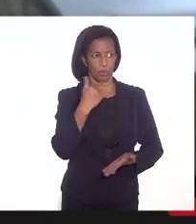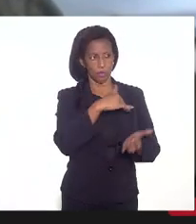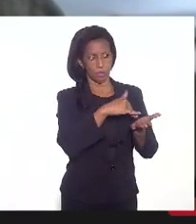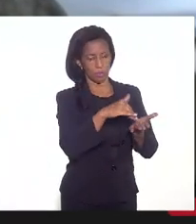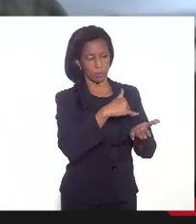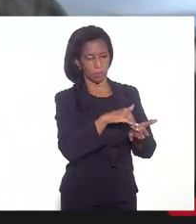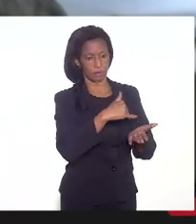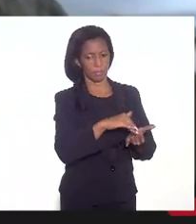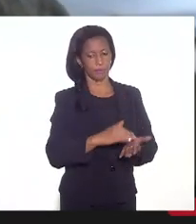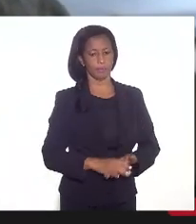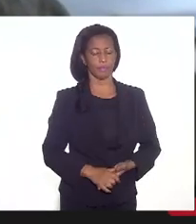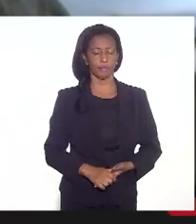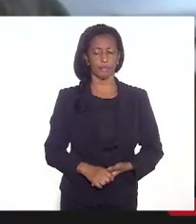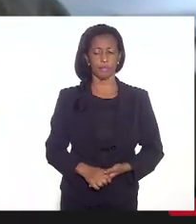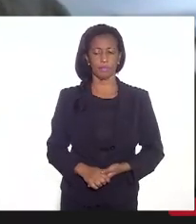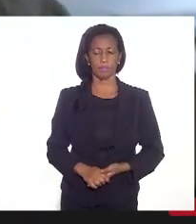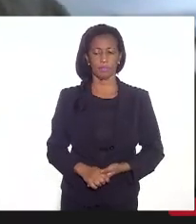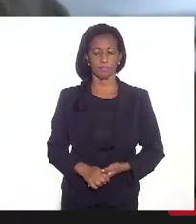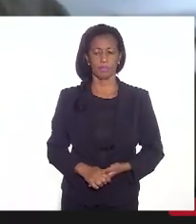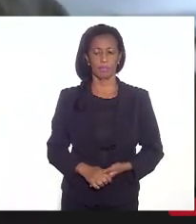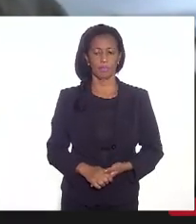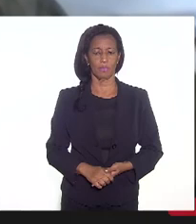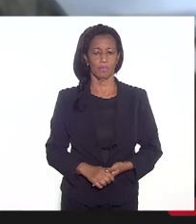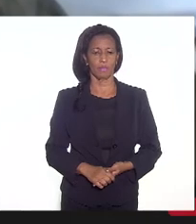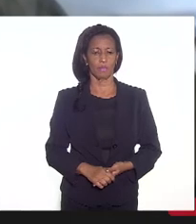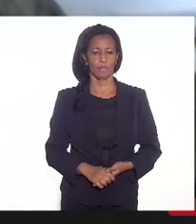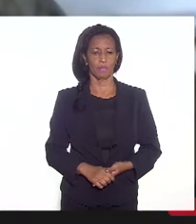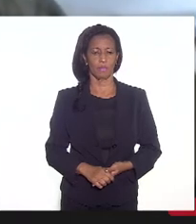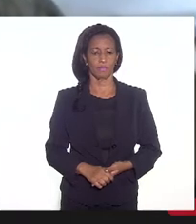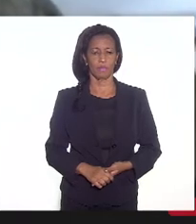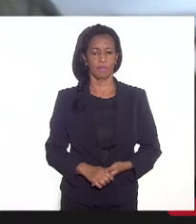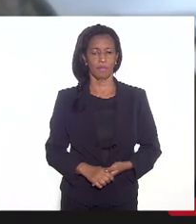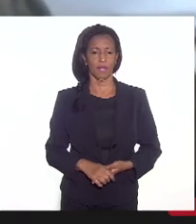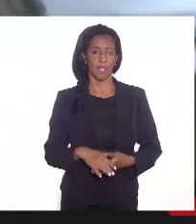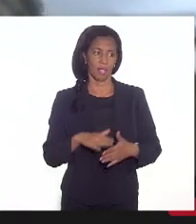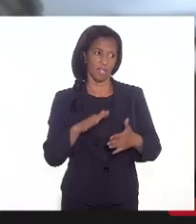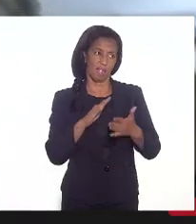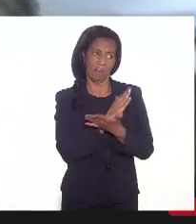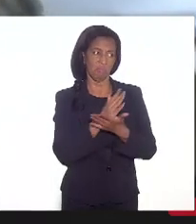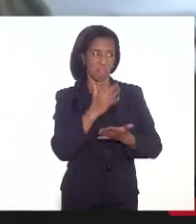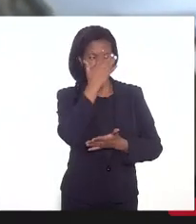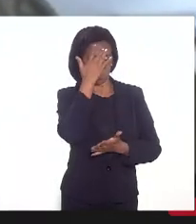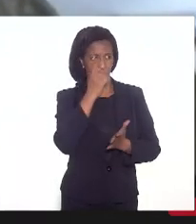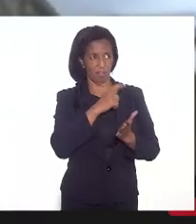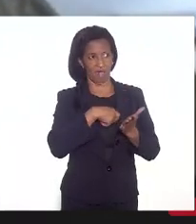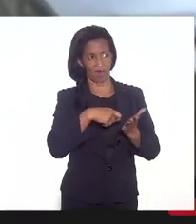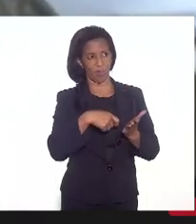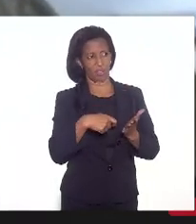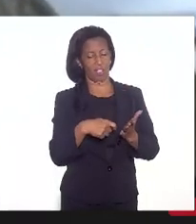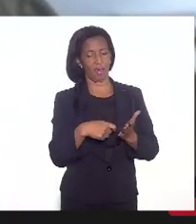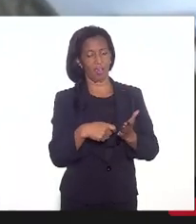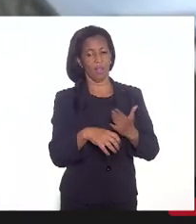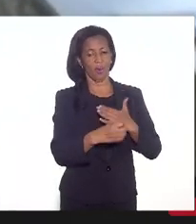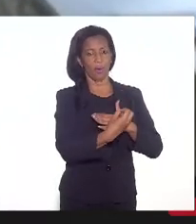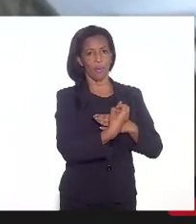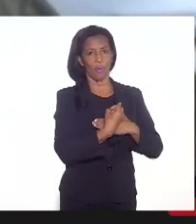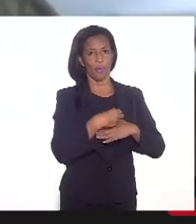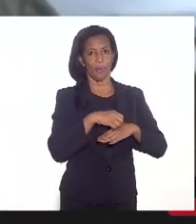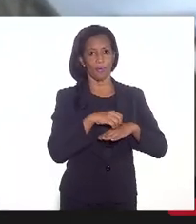e alguém seguramente vai anotar, o encaminhamento do